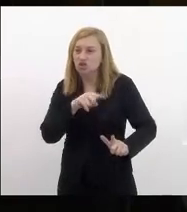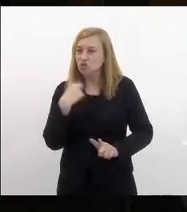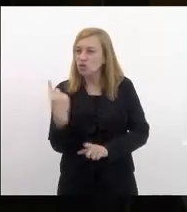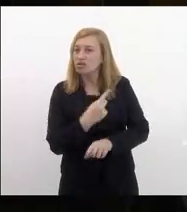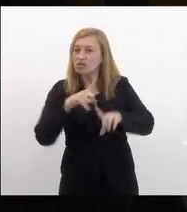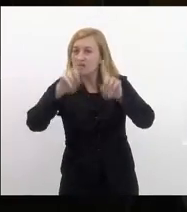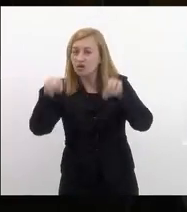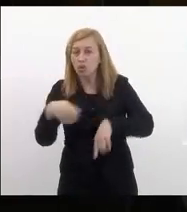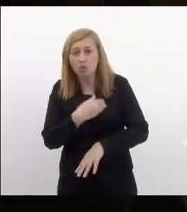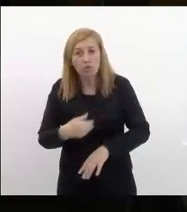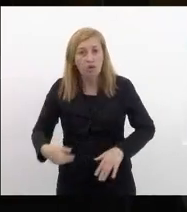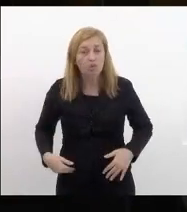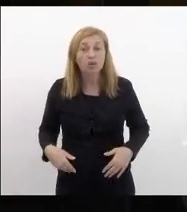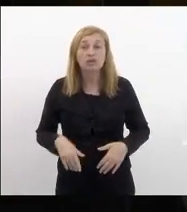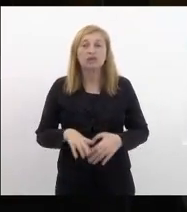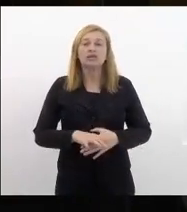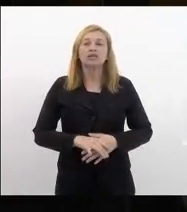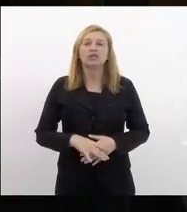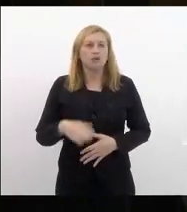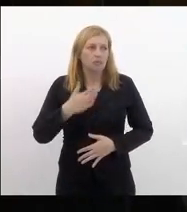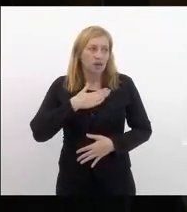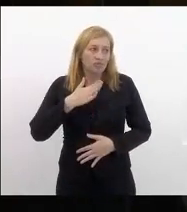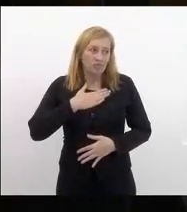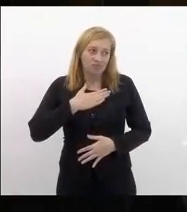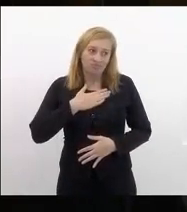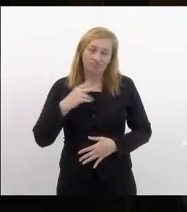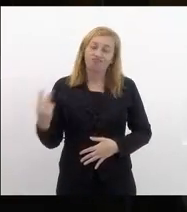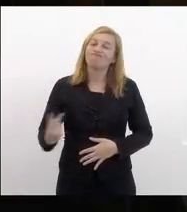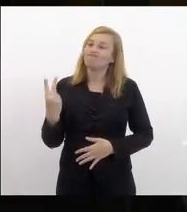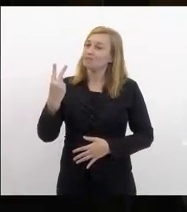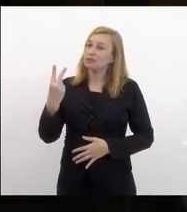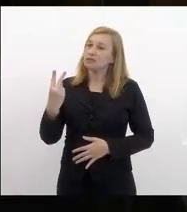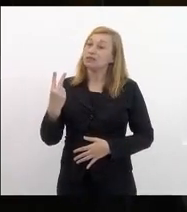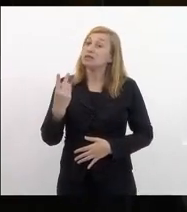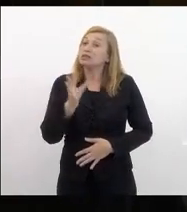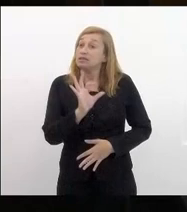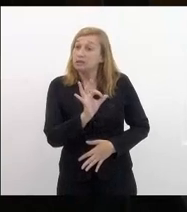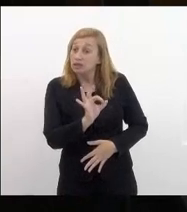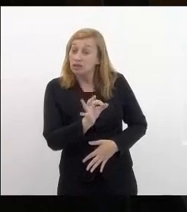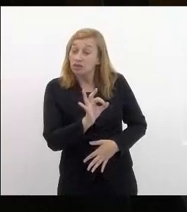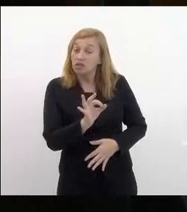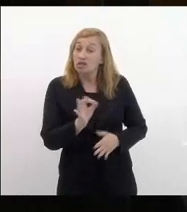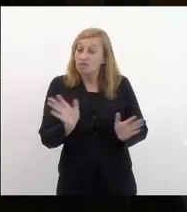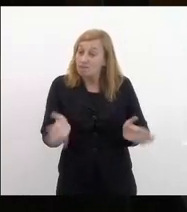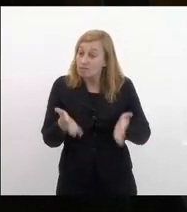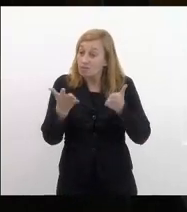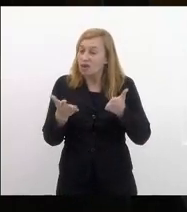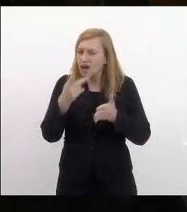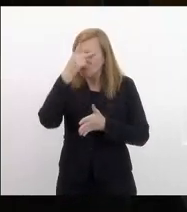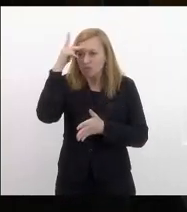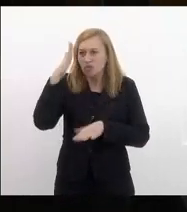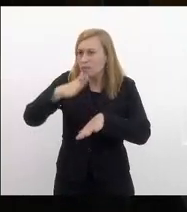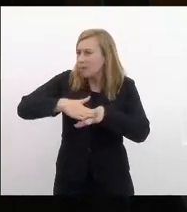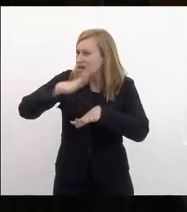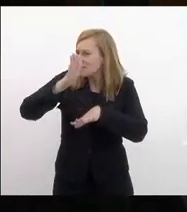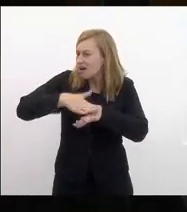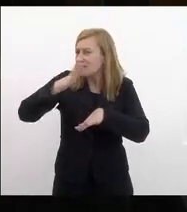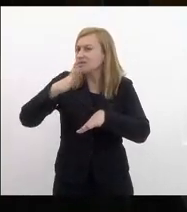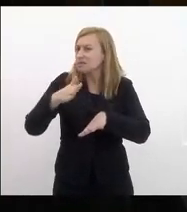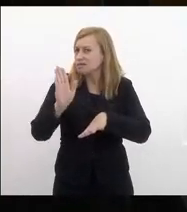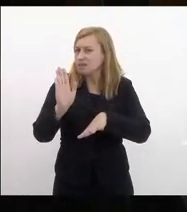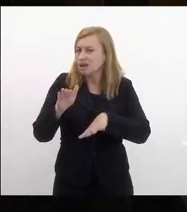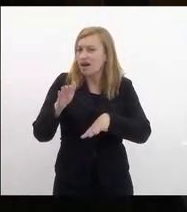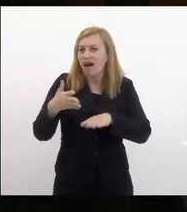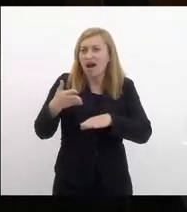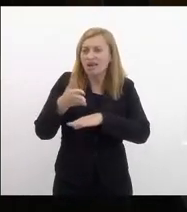e esses para mim são sagrados afinal de contas é o que estimula as pessoas cada vez mais a